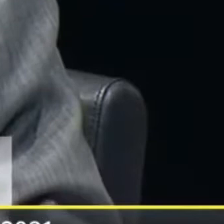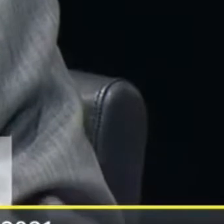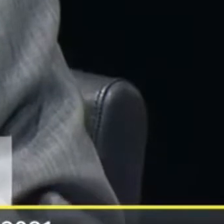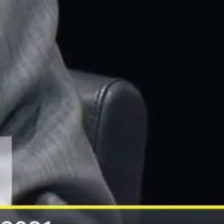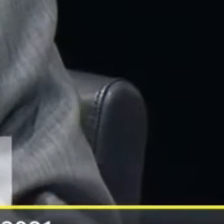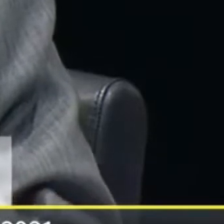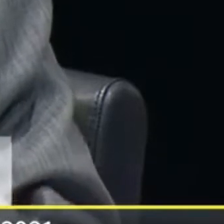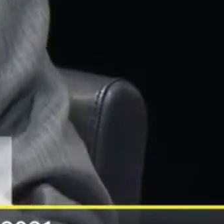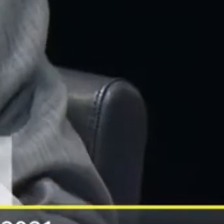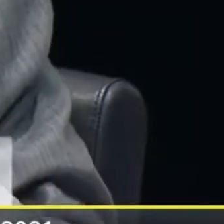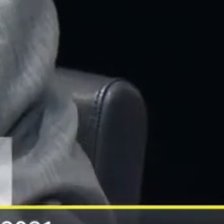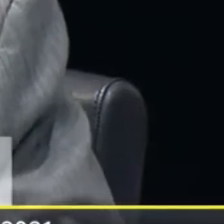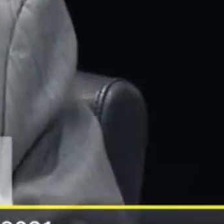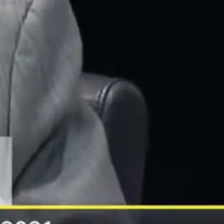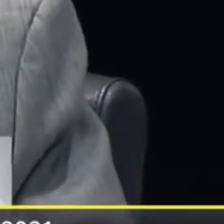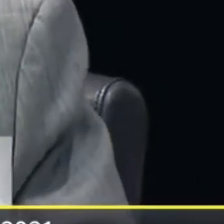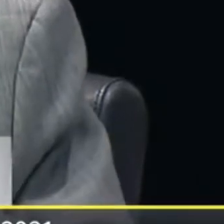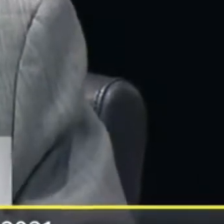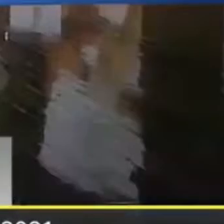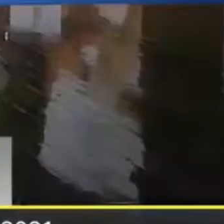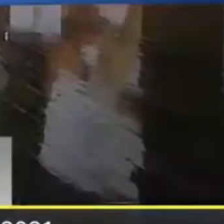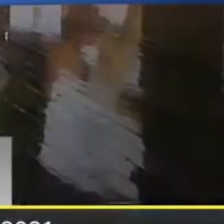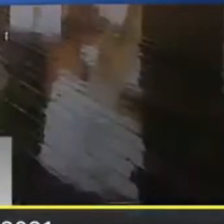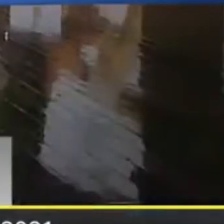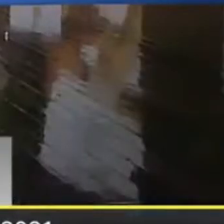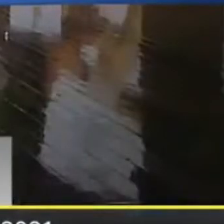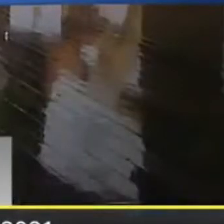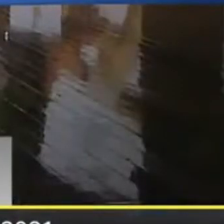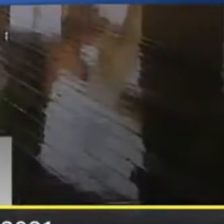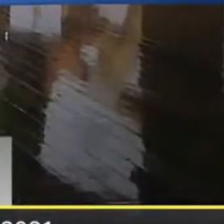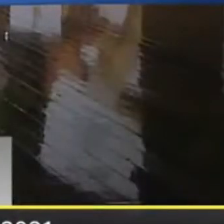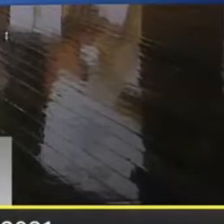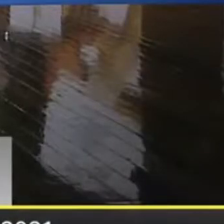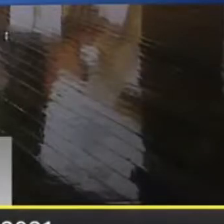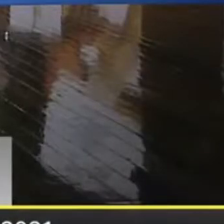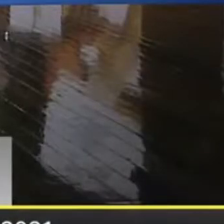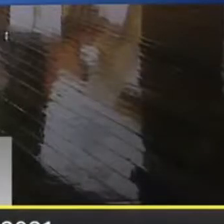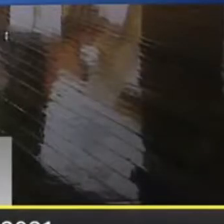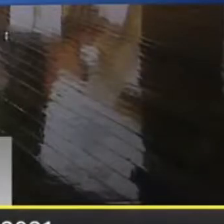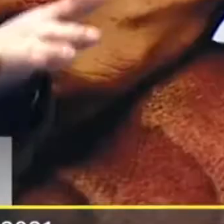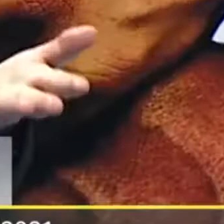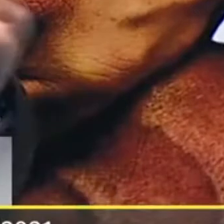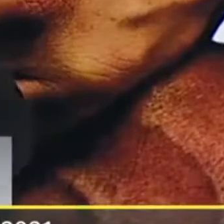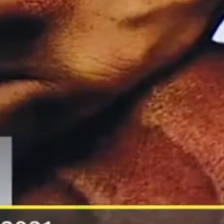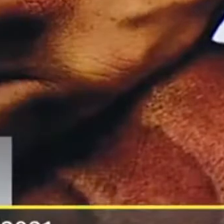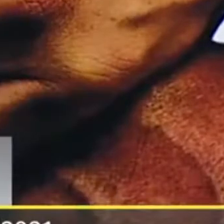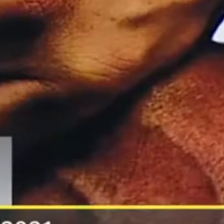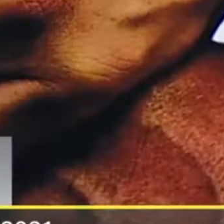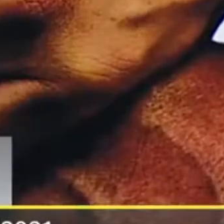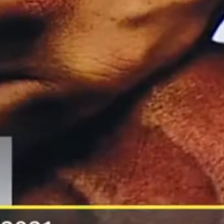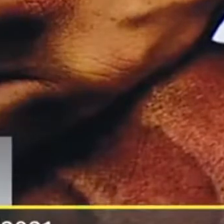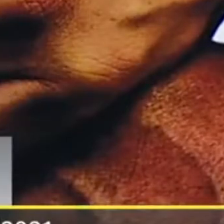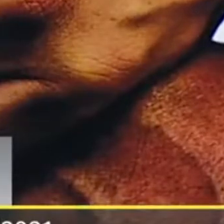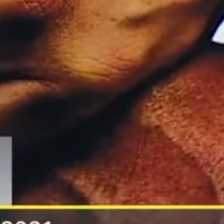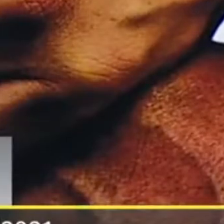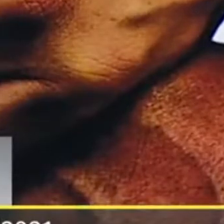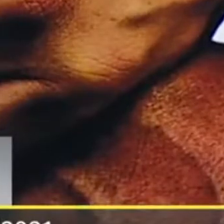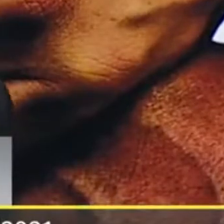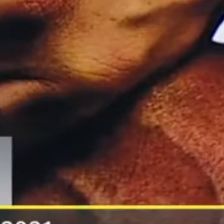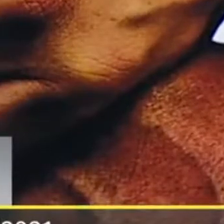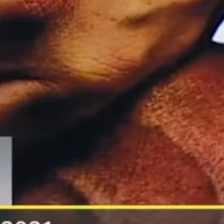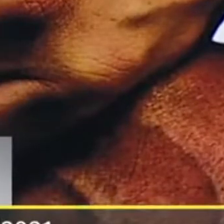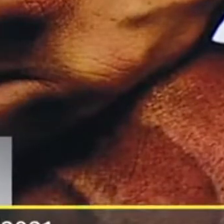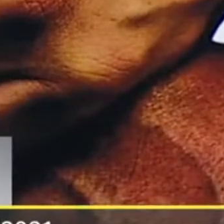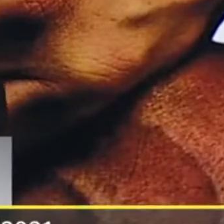Assembleia E no Youtube Também Muita gente Nos cumprimentando Que maravilha Então como eu estava dizendo Que legal Que estamos